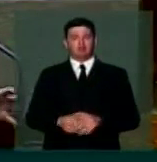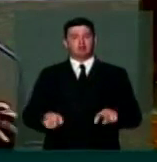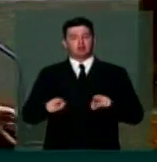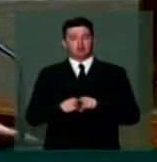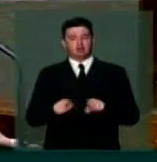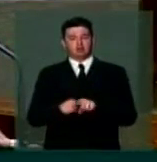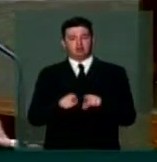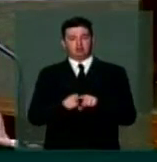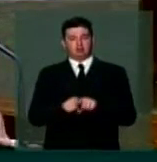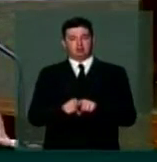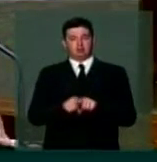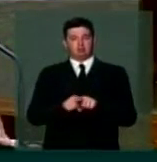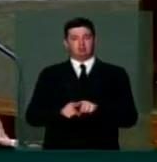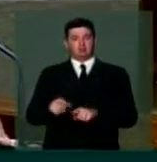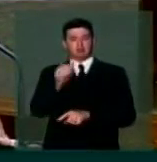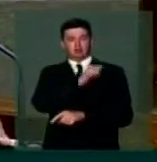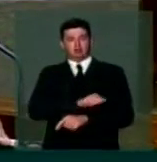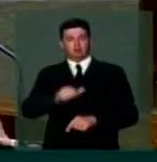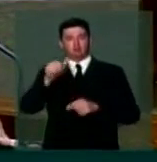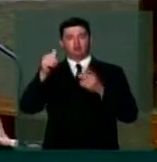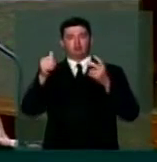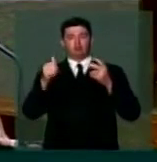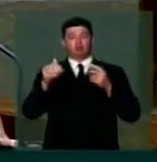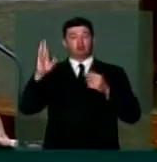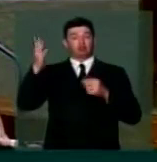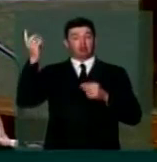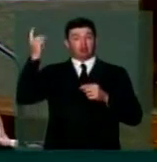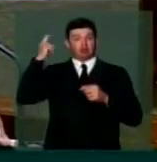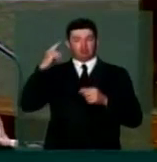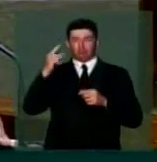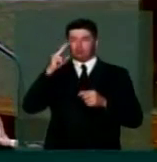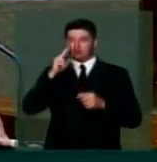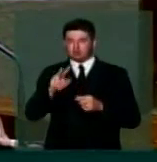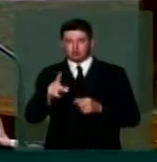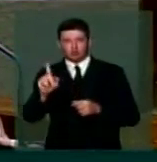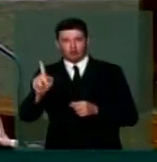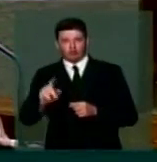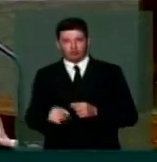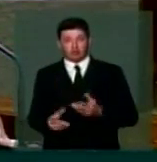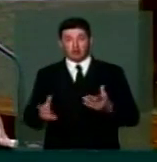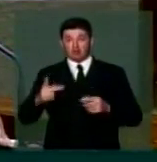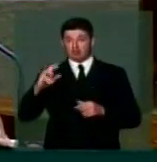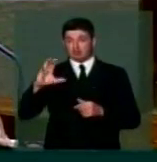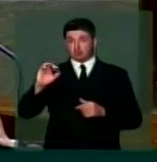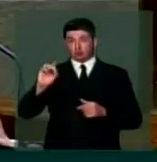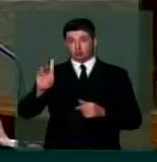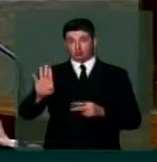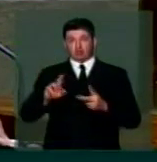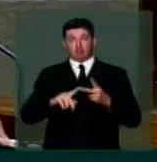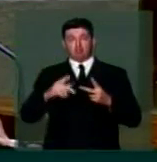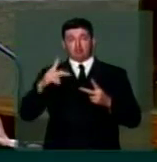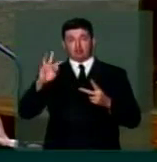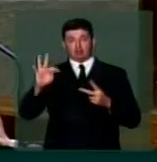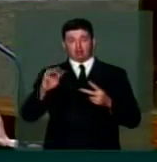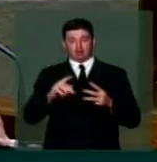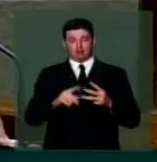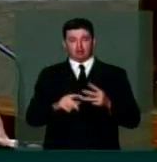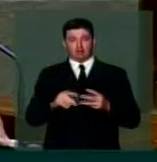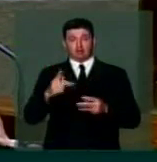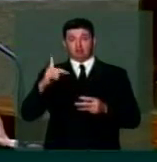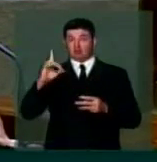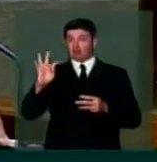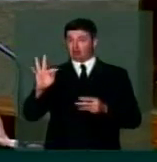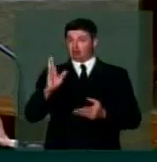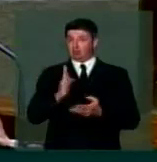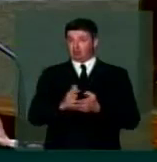esquerda no Rio de Janeiro que há muito tempo não se constituía, que juntou o PCdoB, o PT, parte do